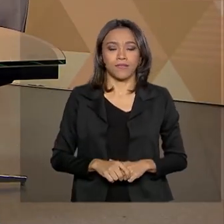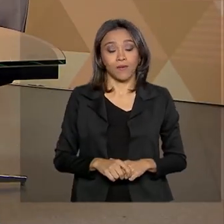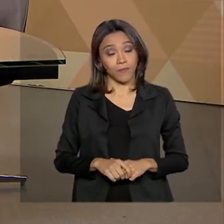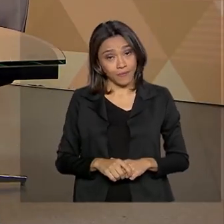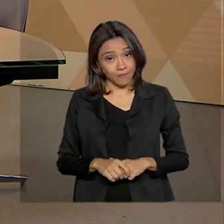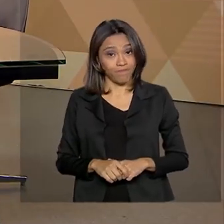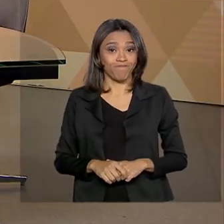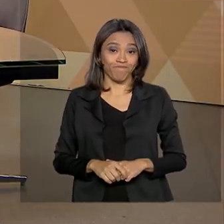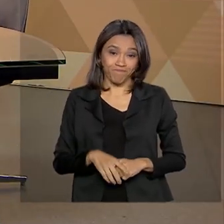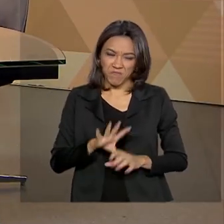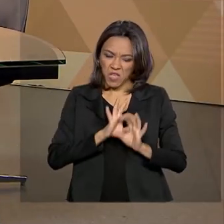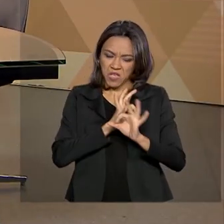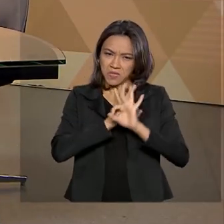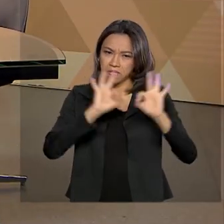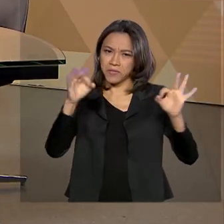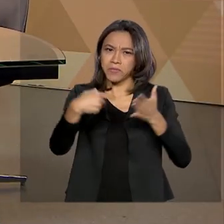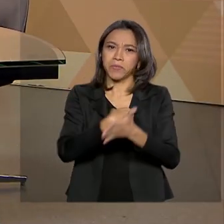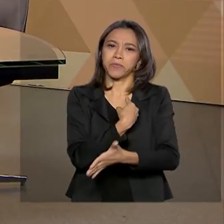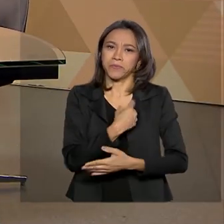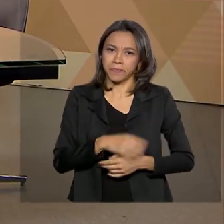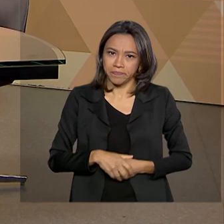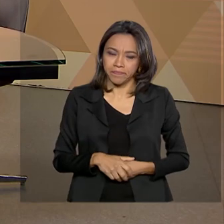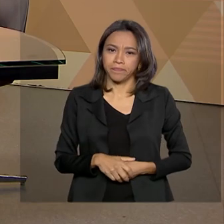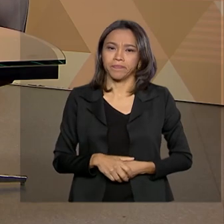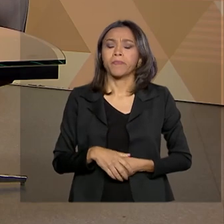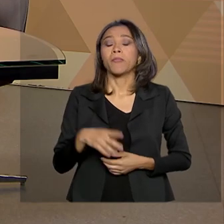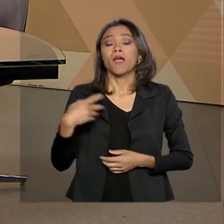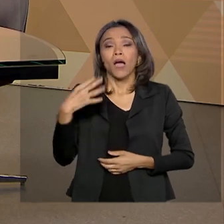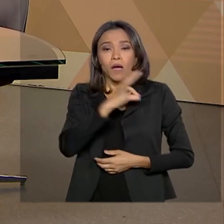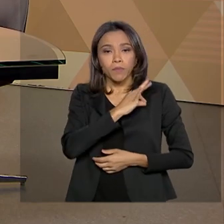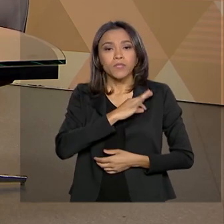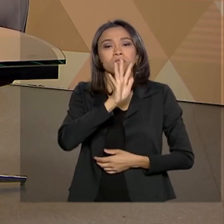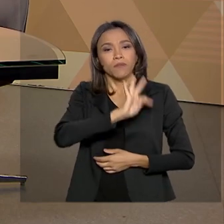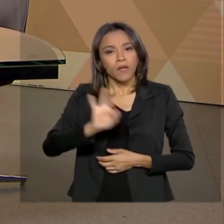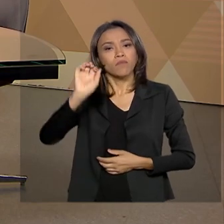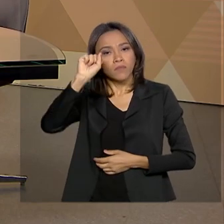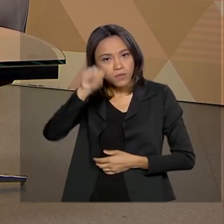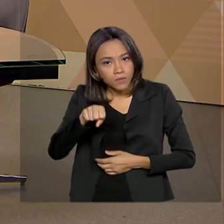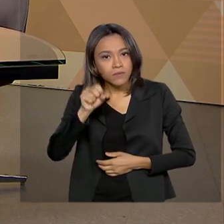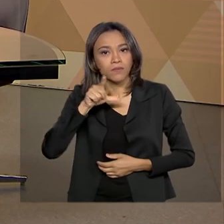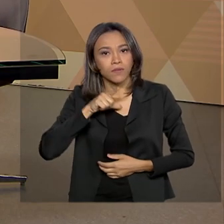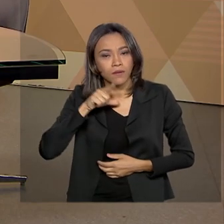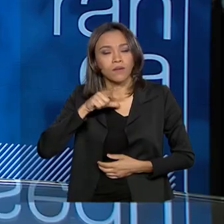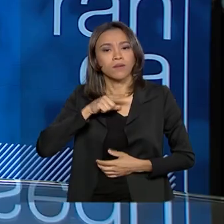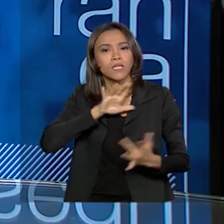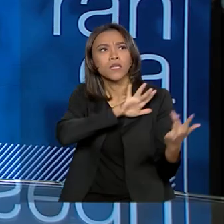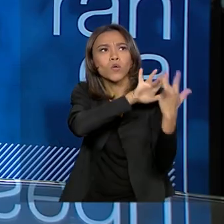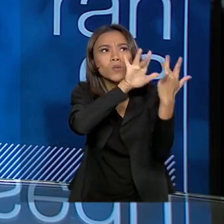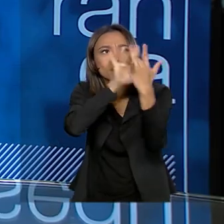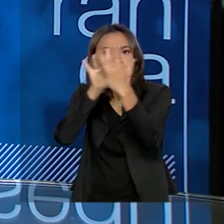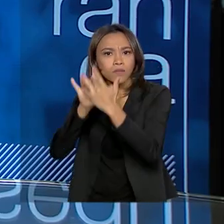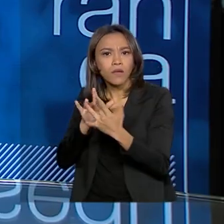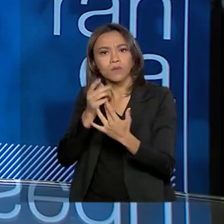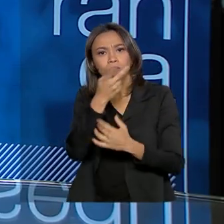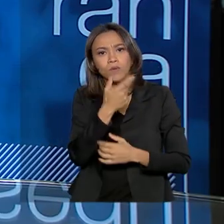excelente pergunta da Sueli. A Polícia Rodoviária Federal faz intercâmbio.